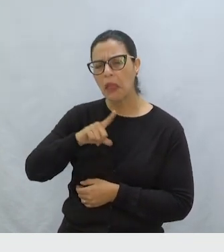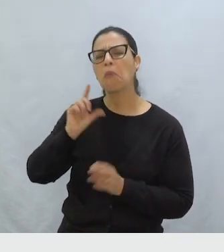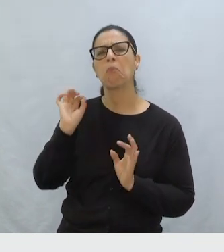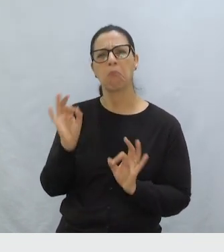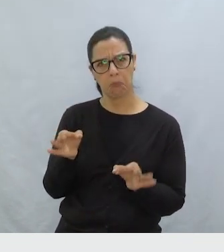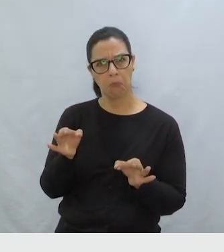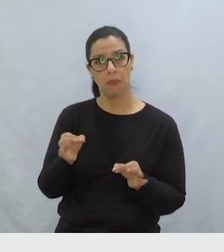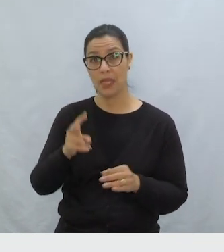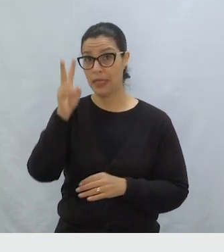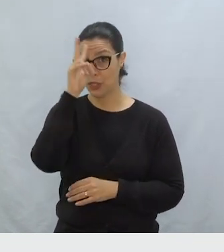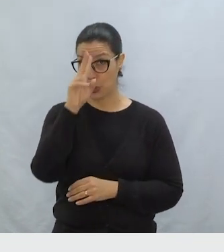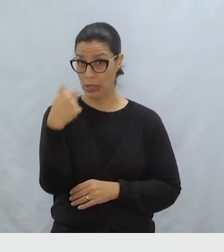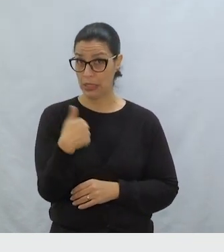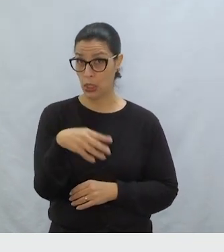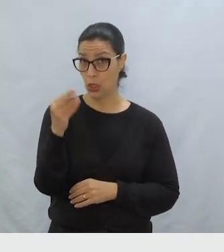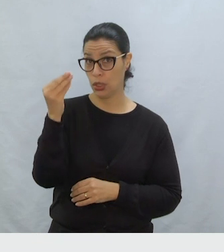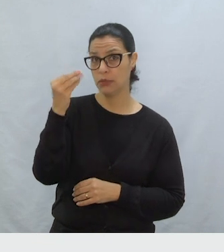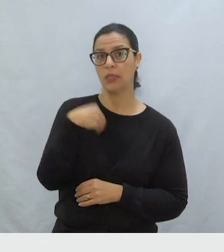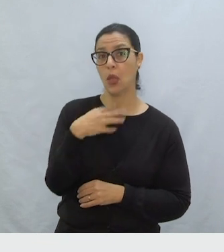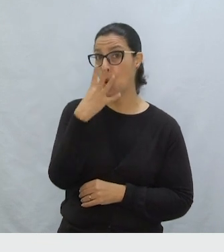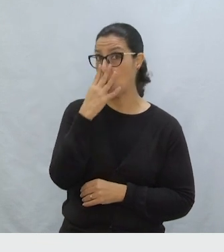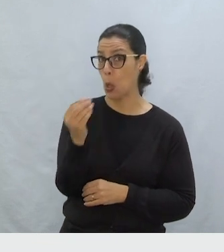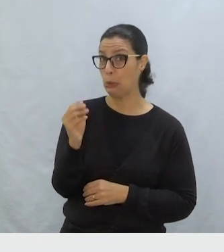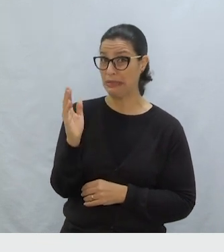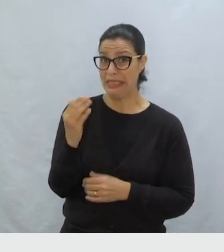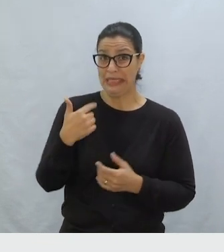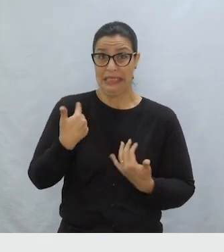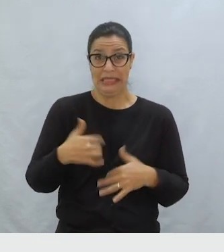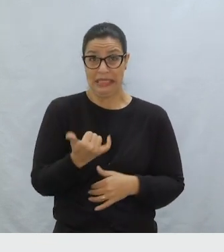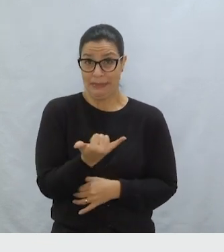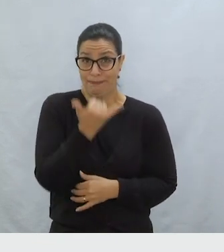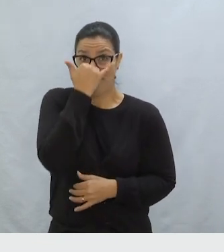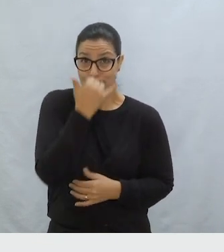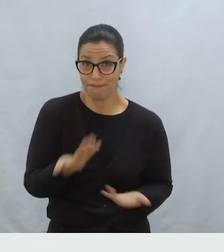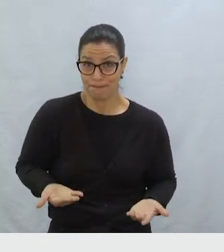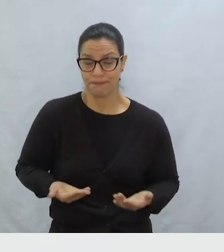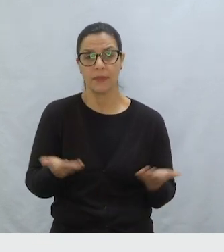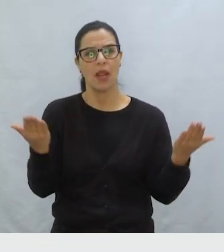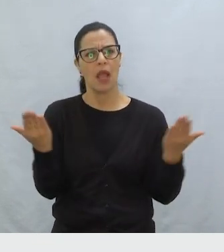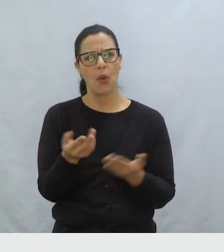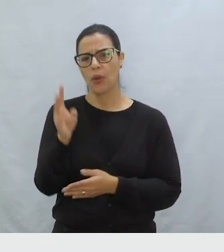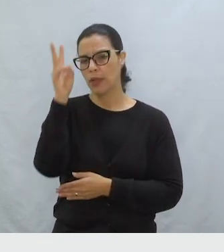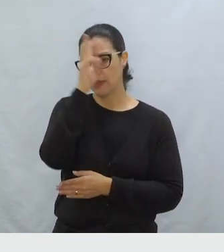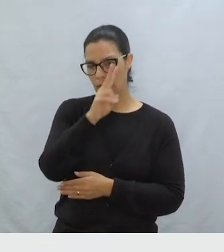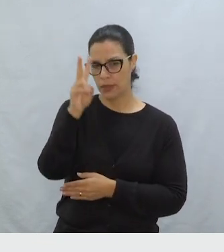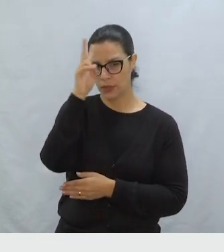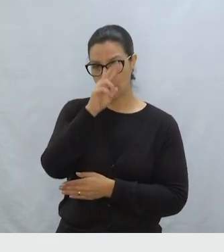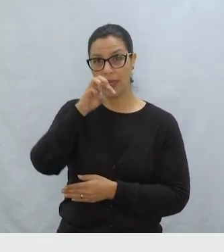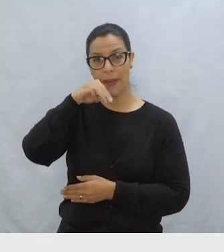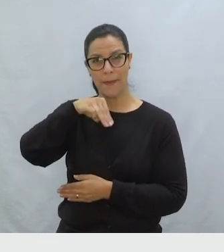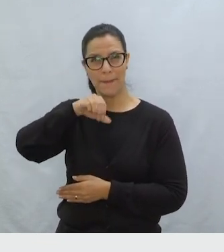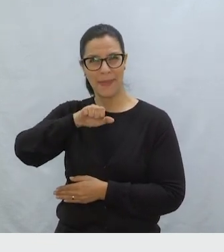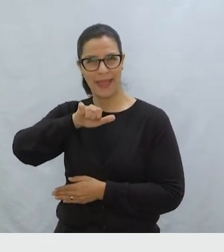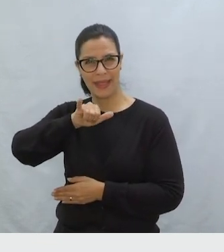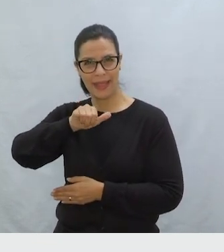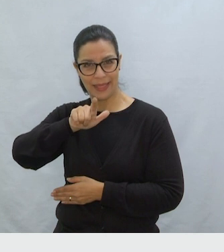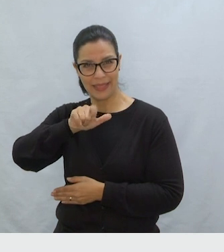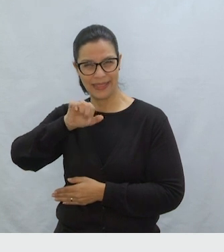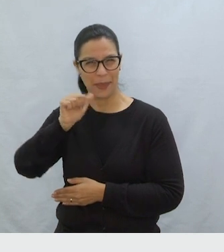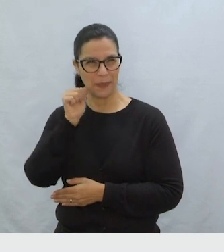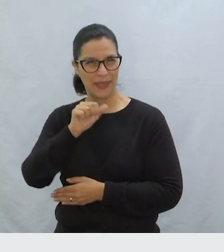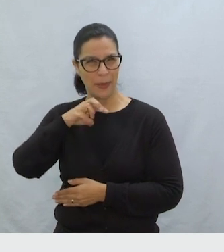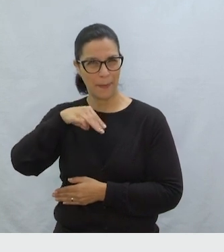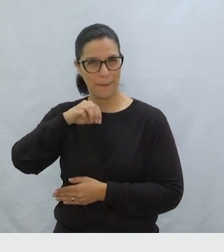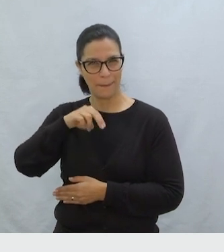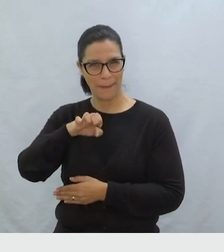Na história dele, o lobo se deu mal, né? Agora, na história da Melissa,